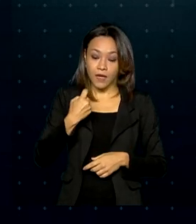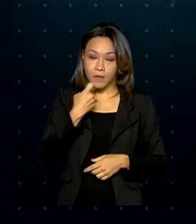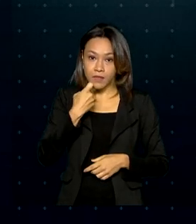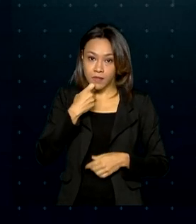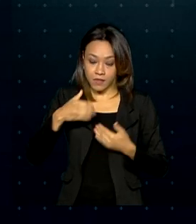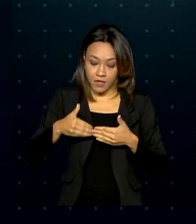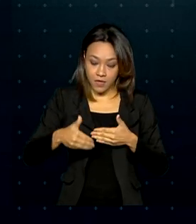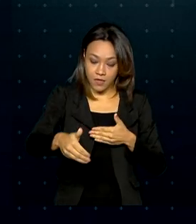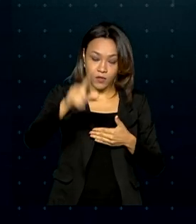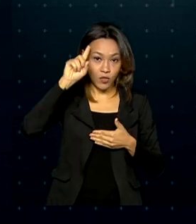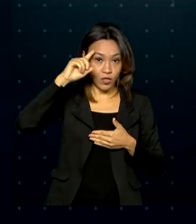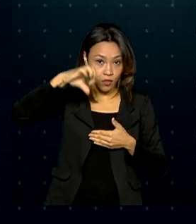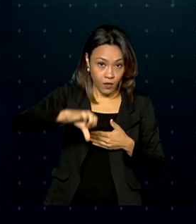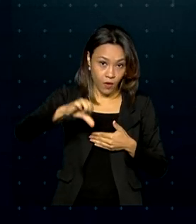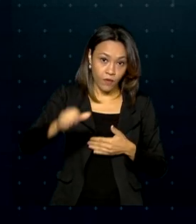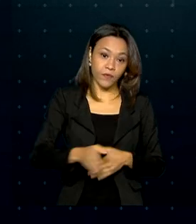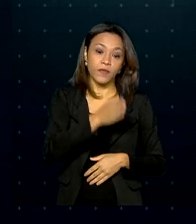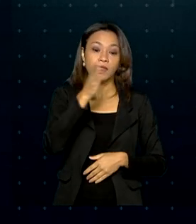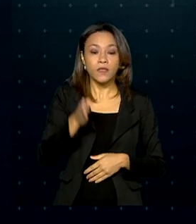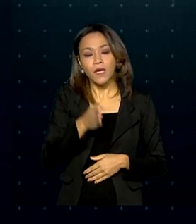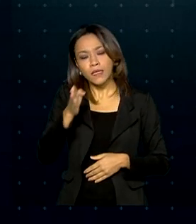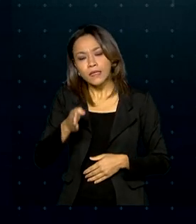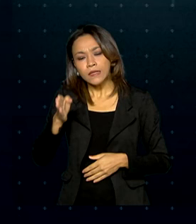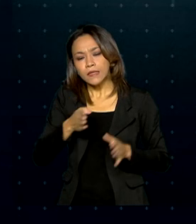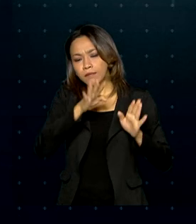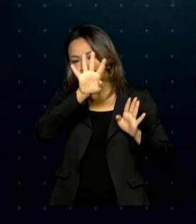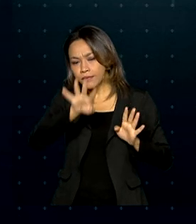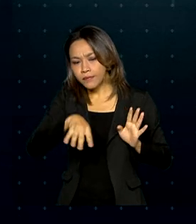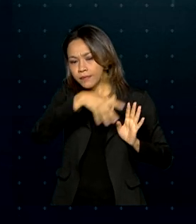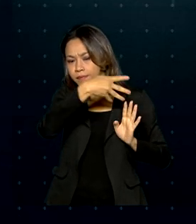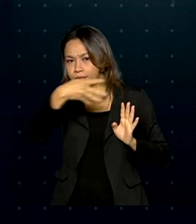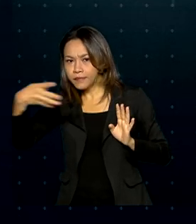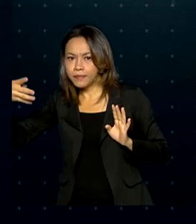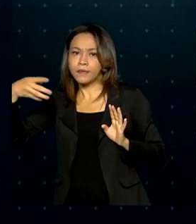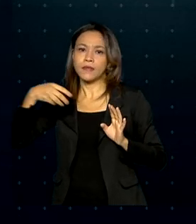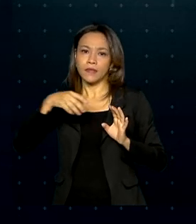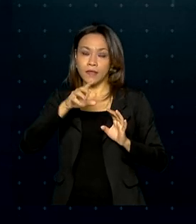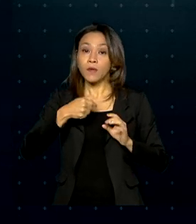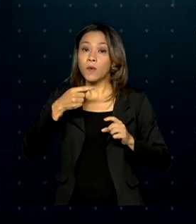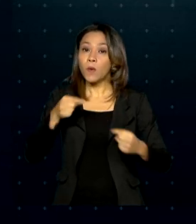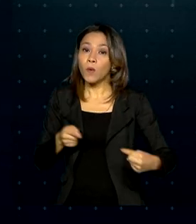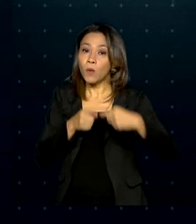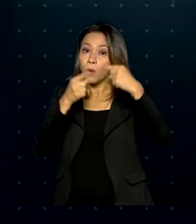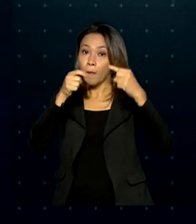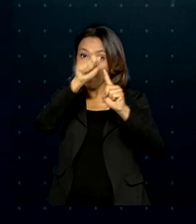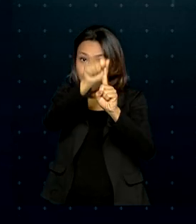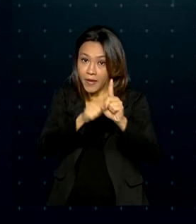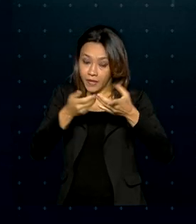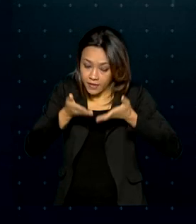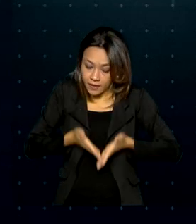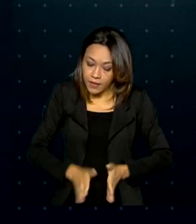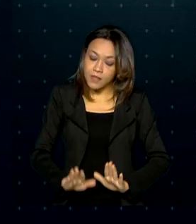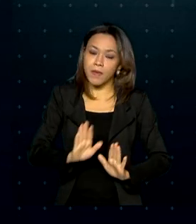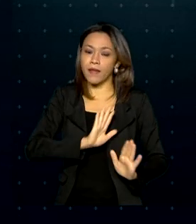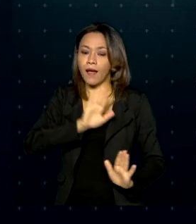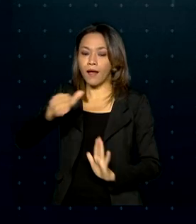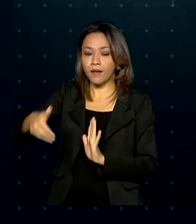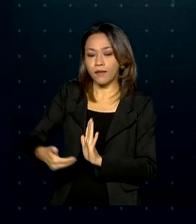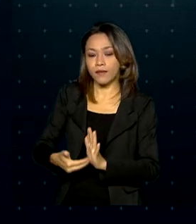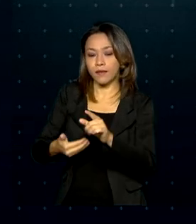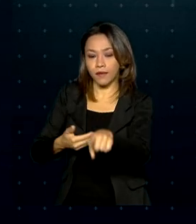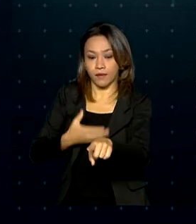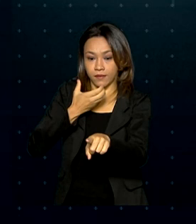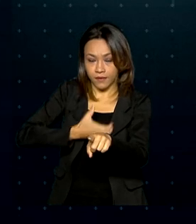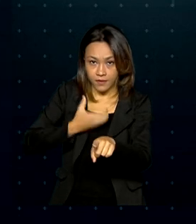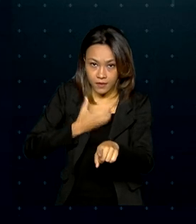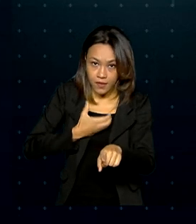-feira, 9 de abril. Os pagamentos seguem de acordo com o mês de nascimento do beneficiário, até chegar aos nascidos no mês de